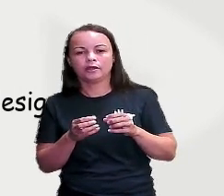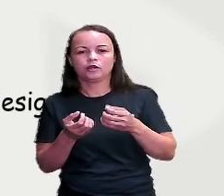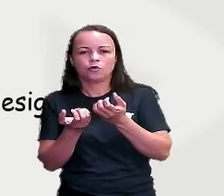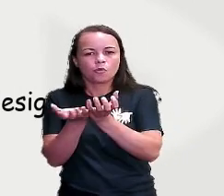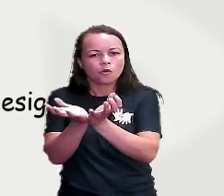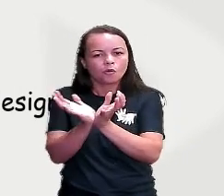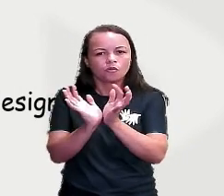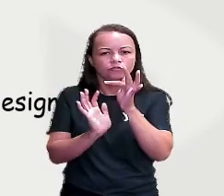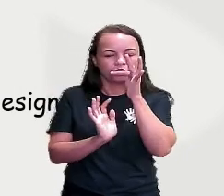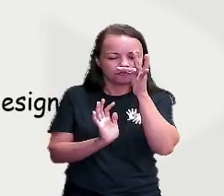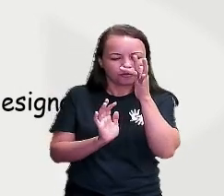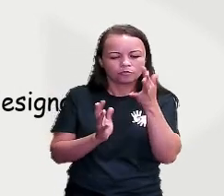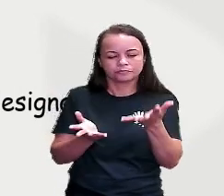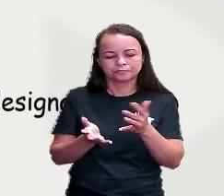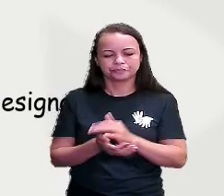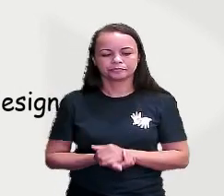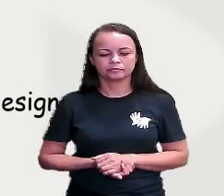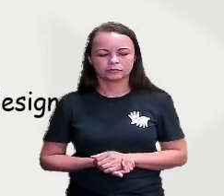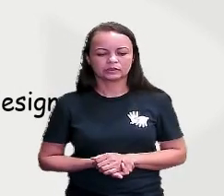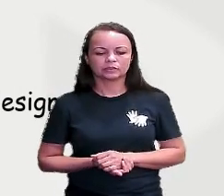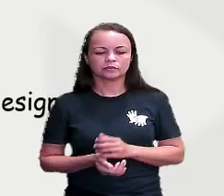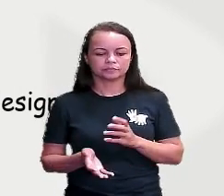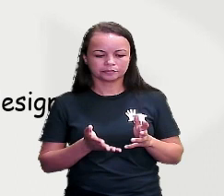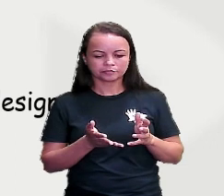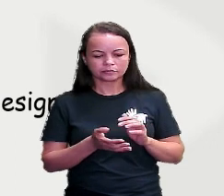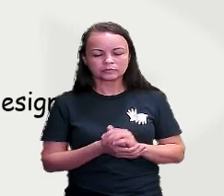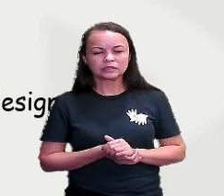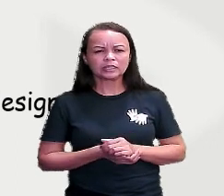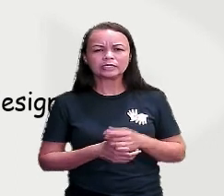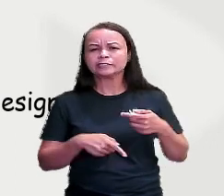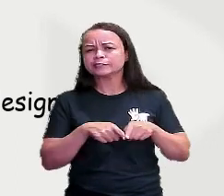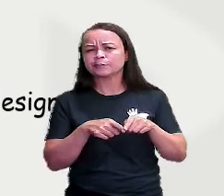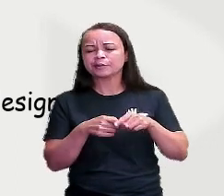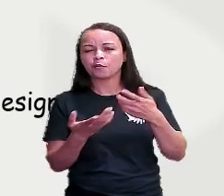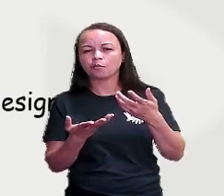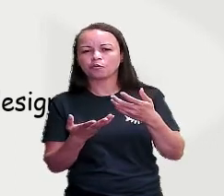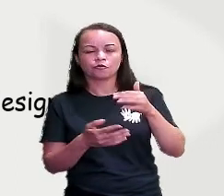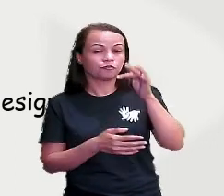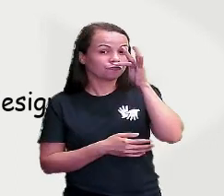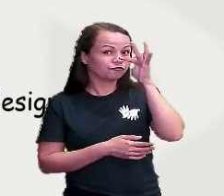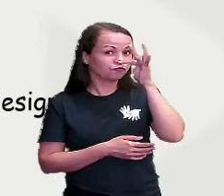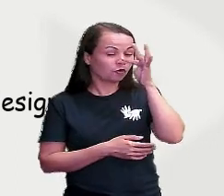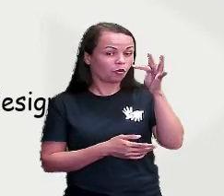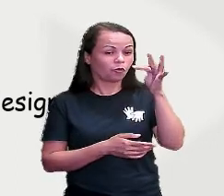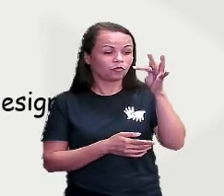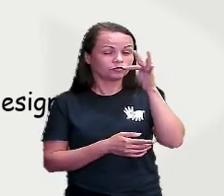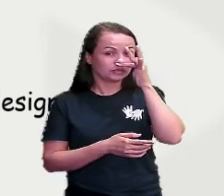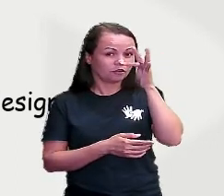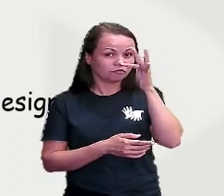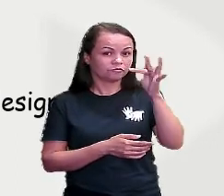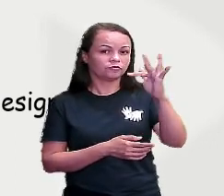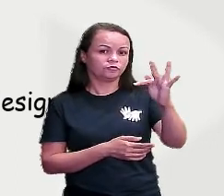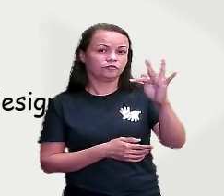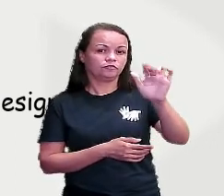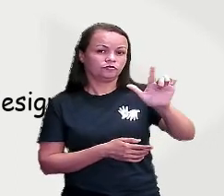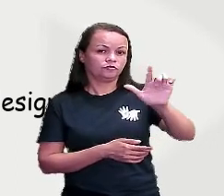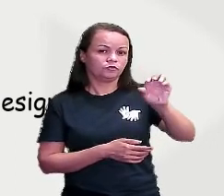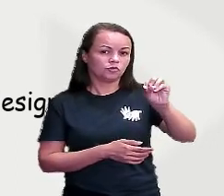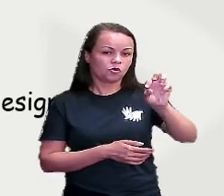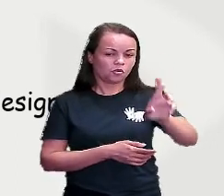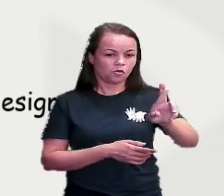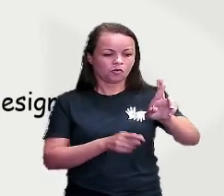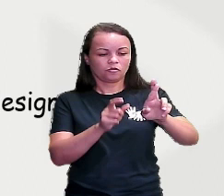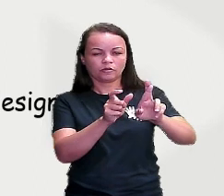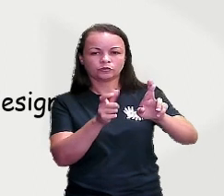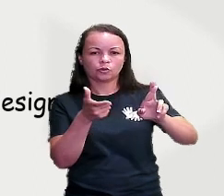ele dá origem a outros substantivos. Como flor, já é a origem, né? Daí, a partir dessa palavra flor, vão